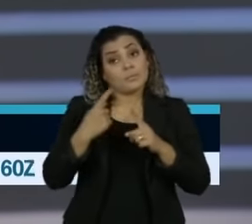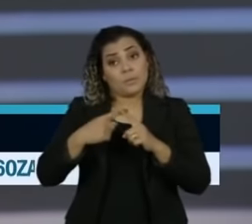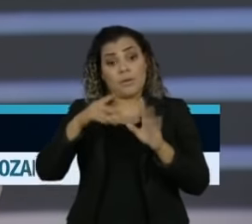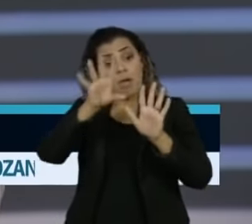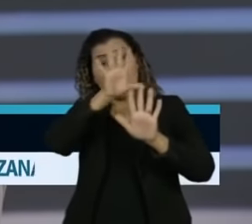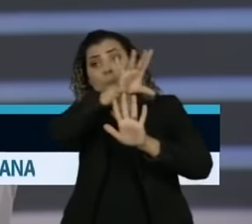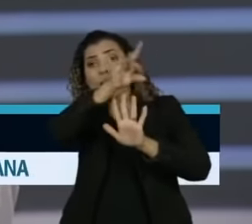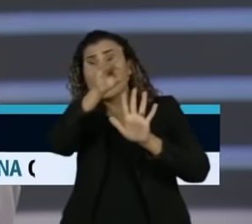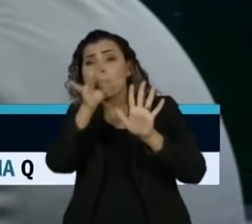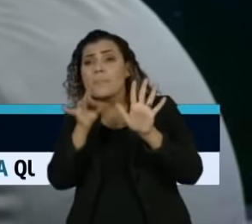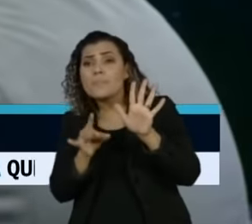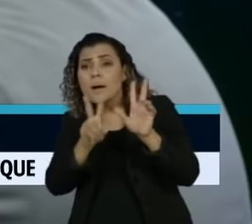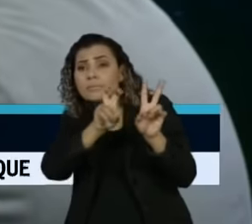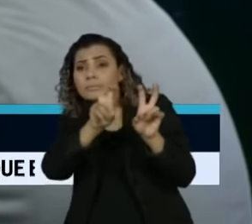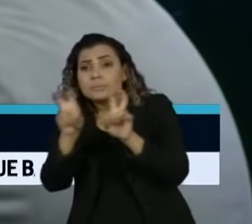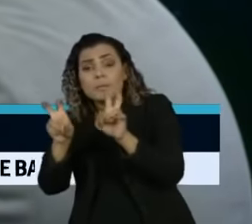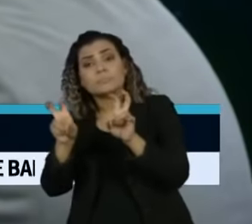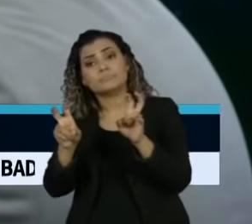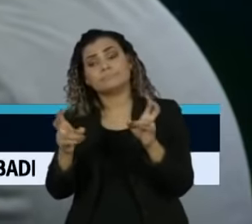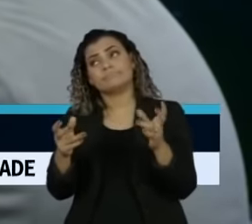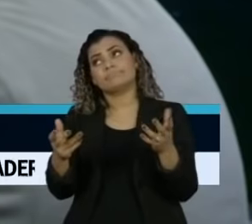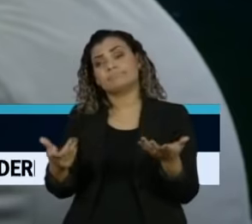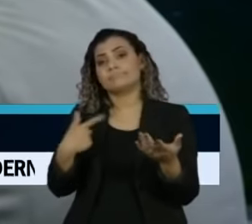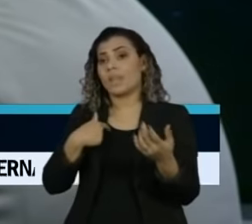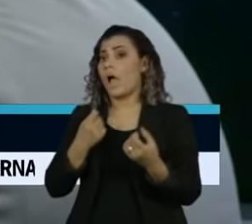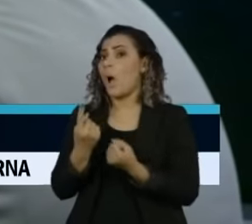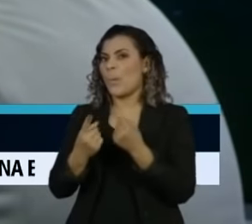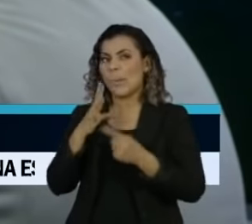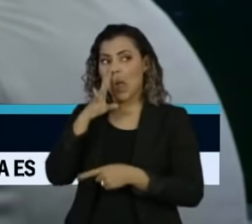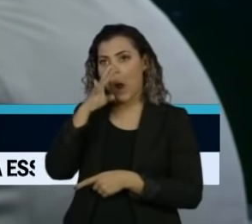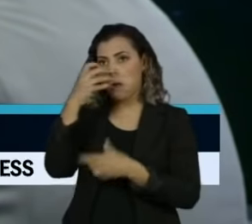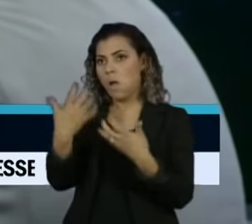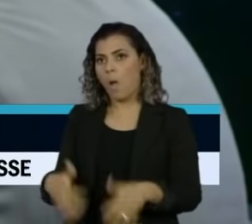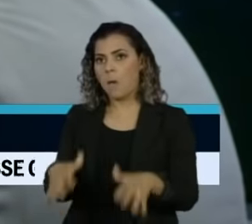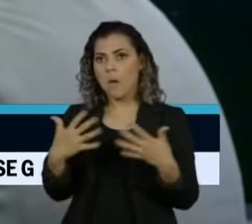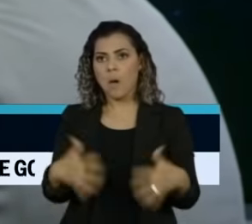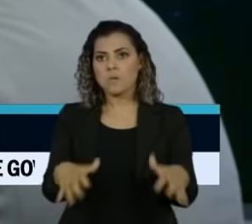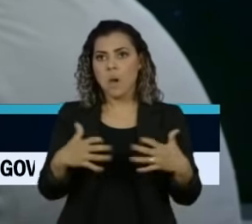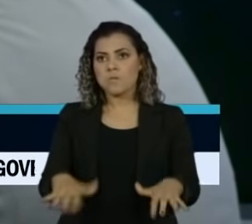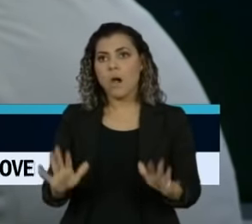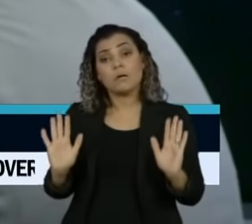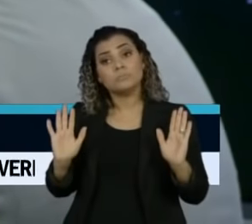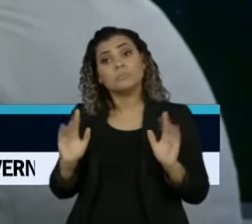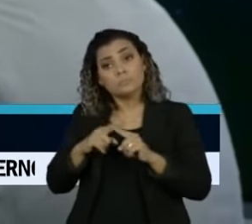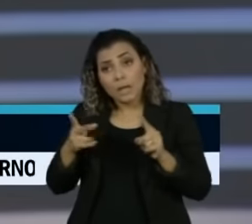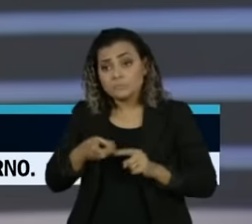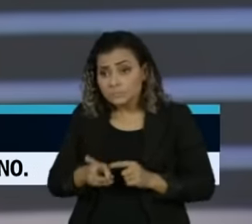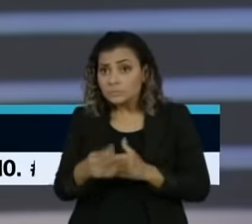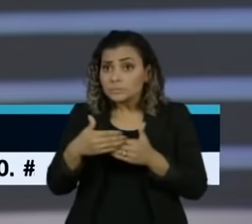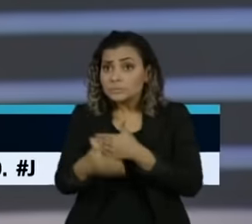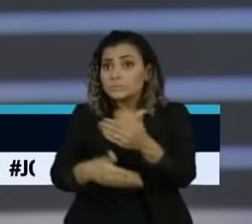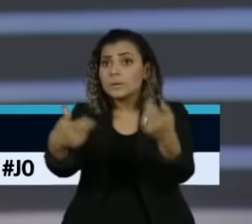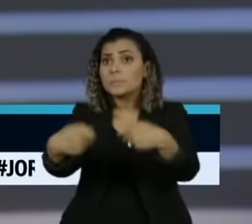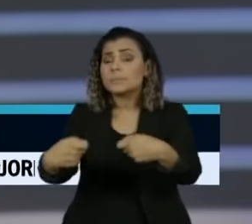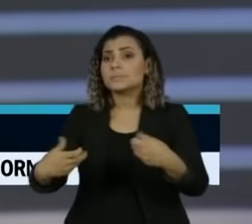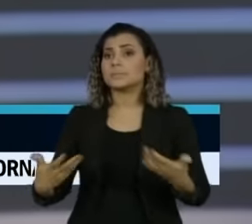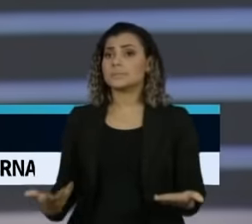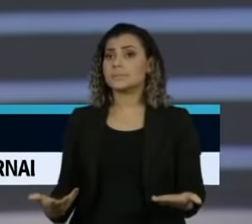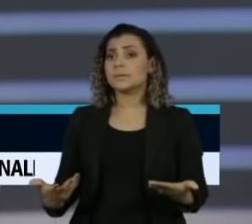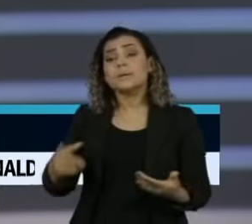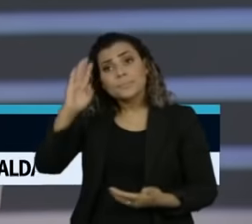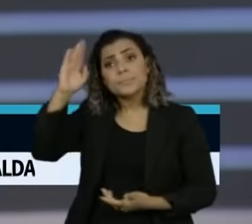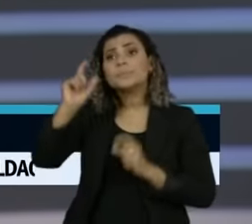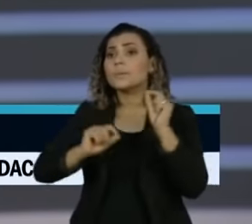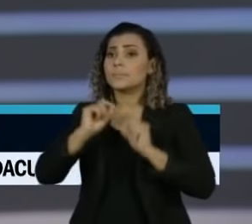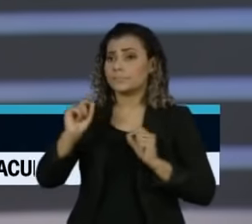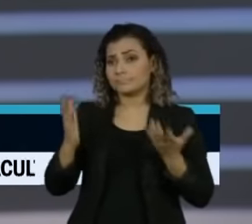aventadas, está tendo muita resistência, as resistências se seguirão, mas ele precisa conduzir o processo e, principalmente, deixar que